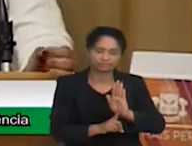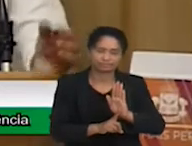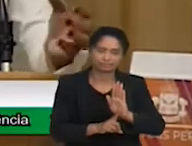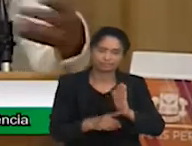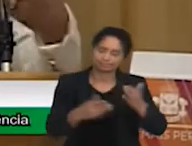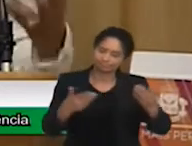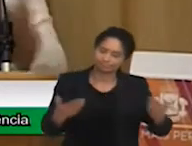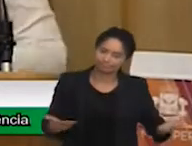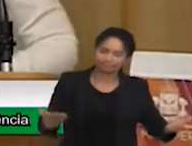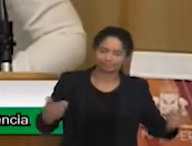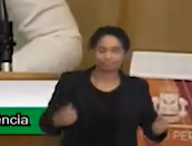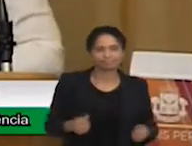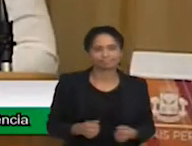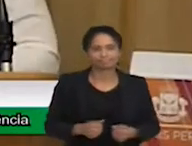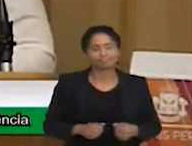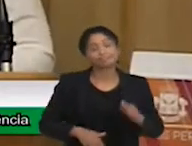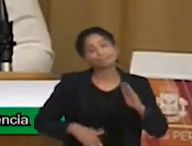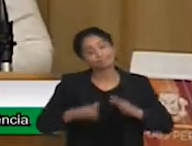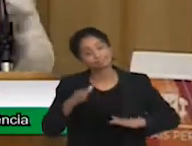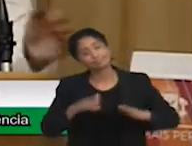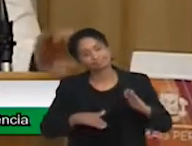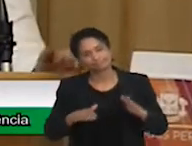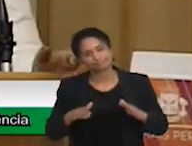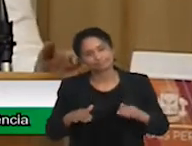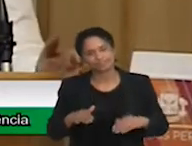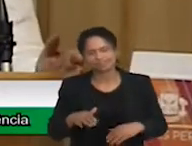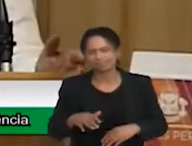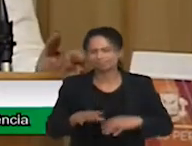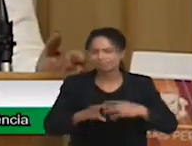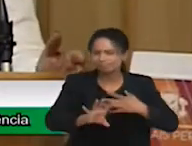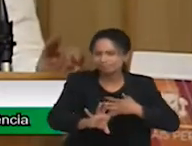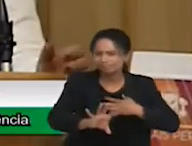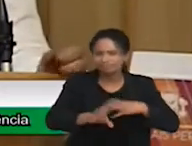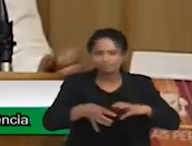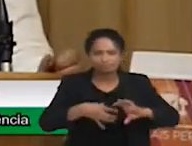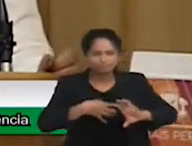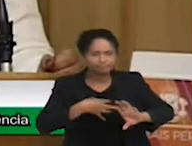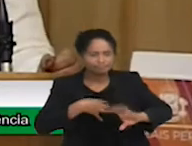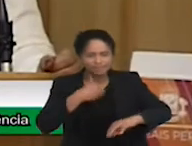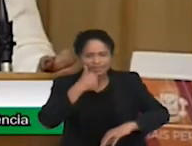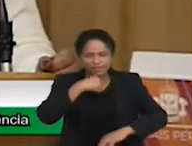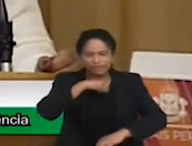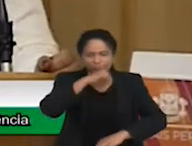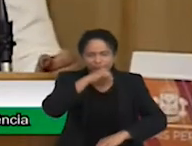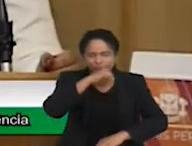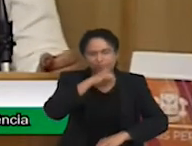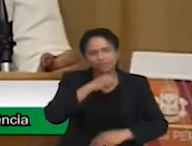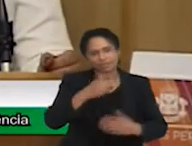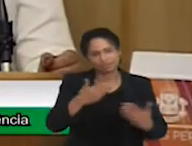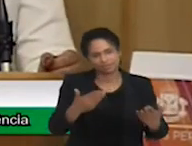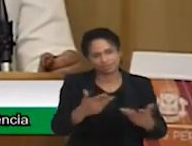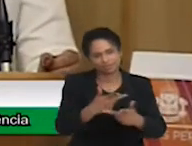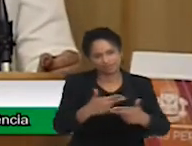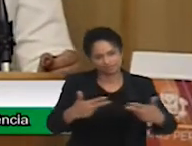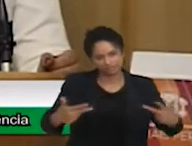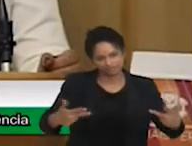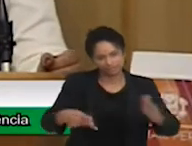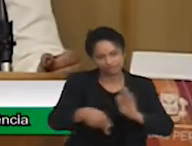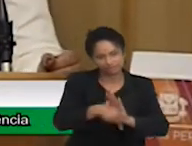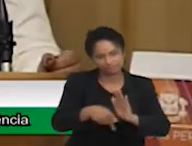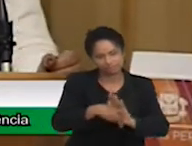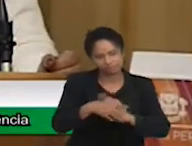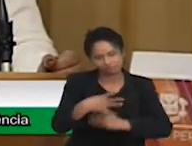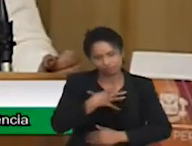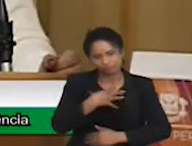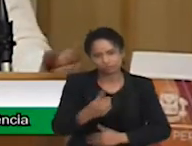acaba, muitas vezes, empática nessa questão das mães. Dentro da Secretaria de Educação, a gente